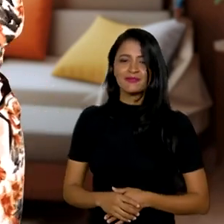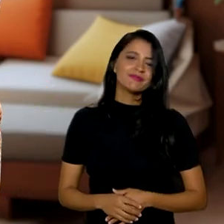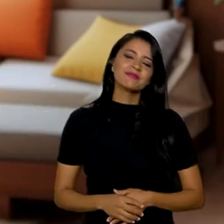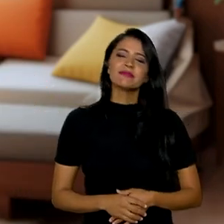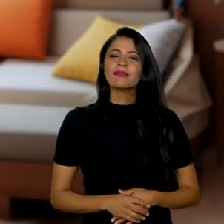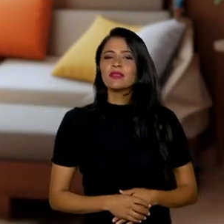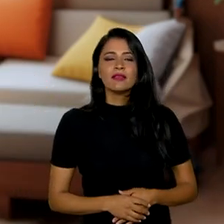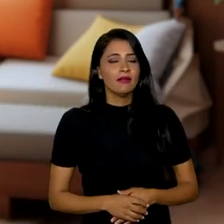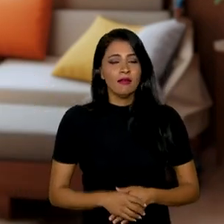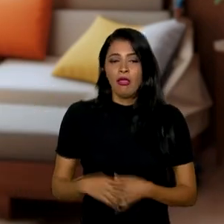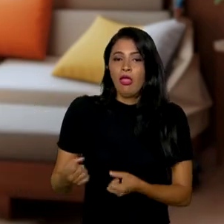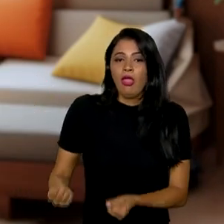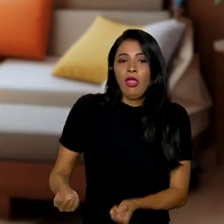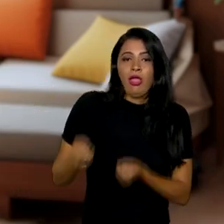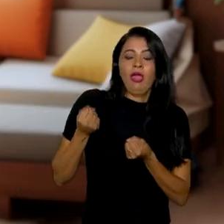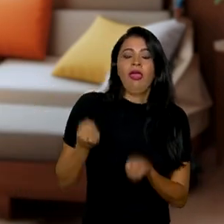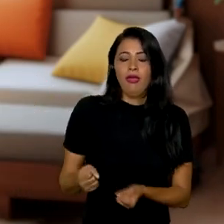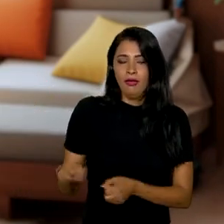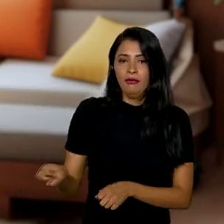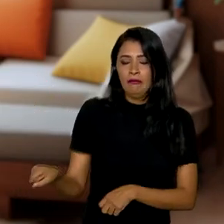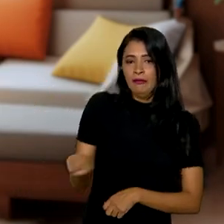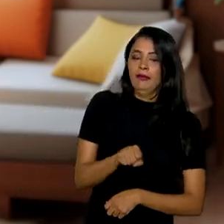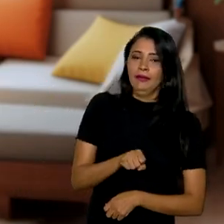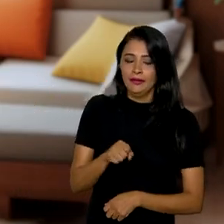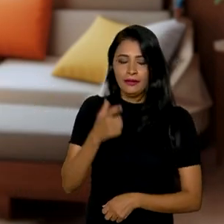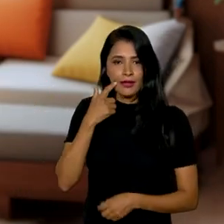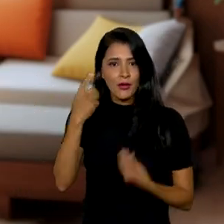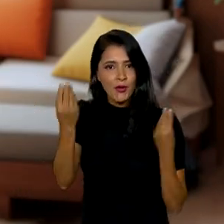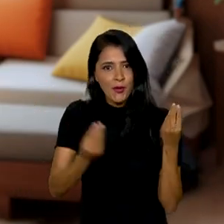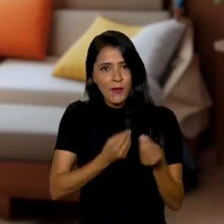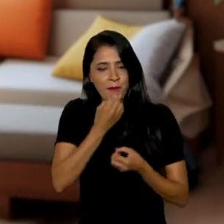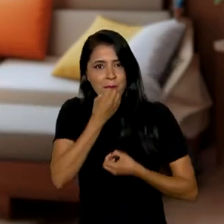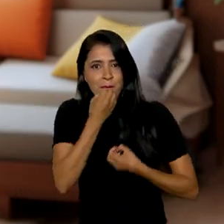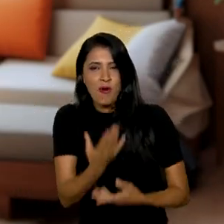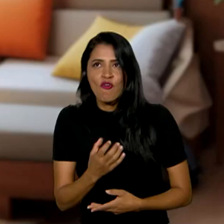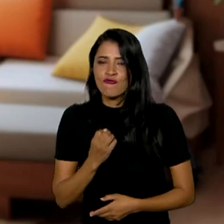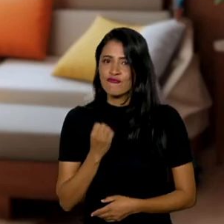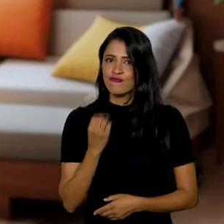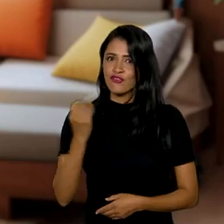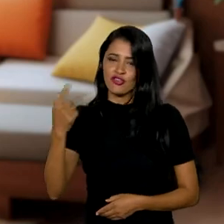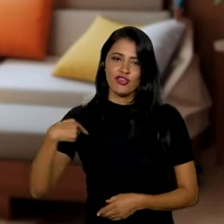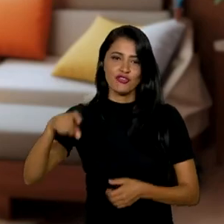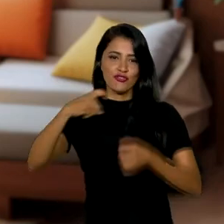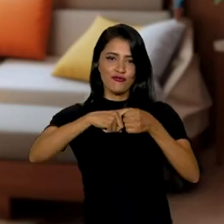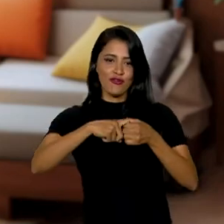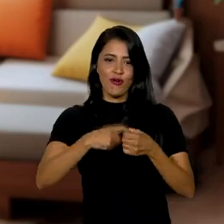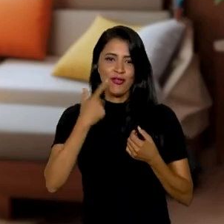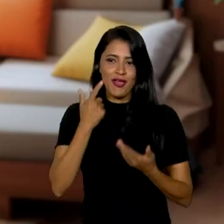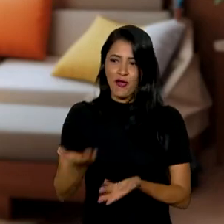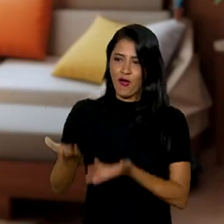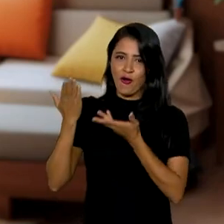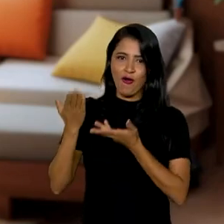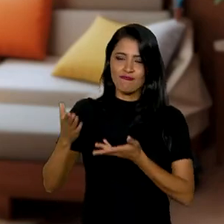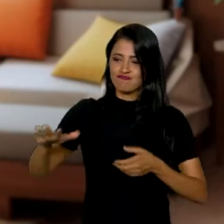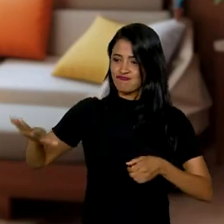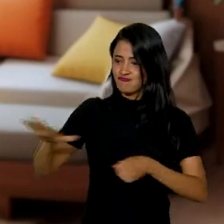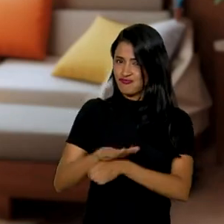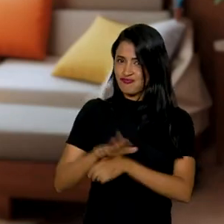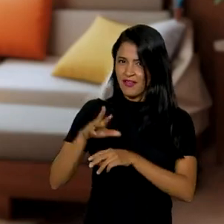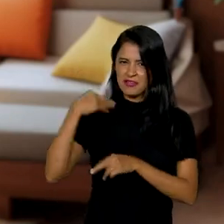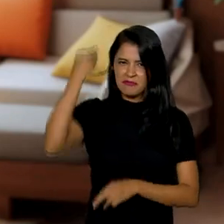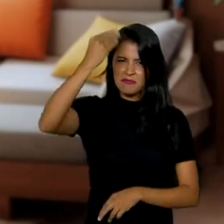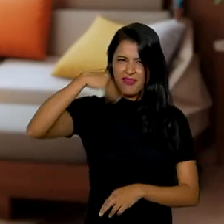Meu Deus, mas que mala pesada! Mas como é bom viajar! A gente volta aqui, ó, com a mala cheia de